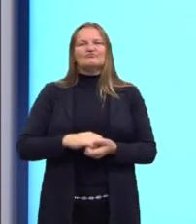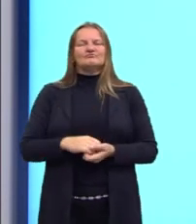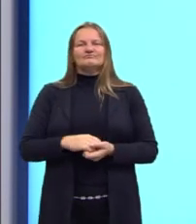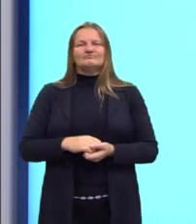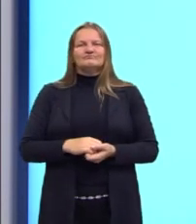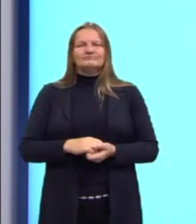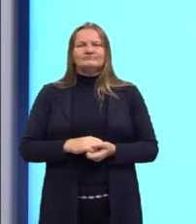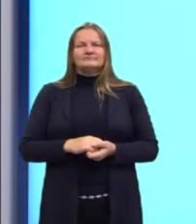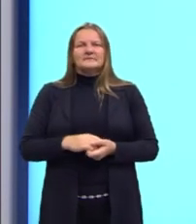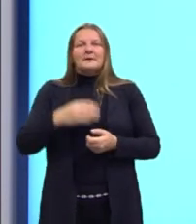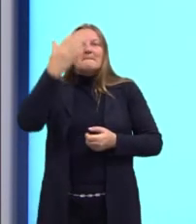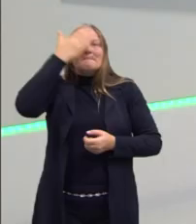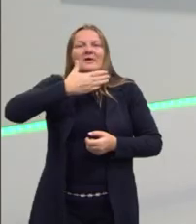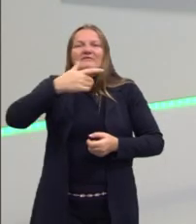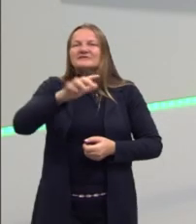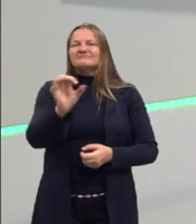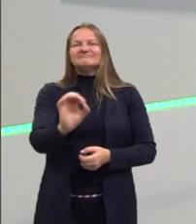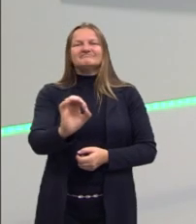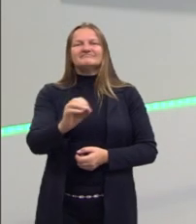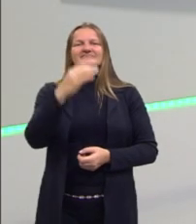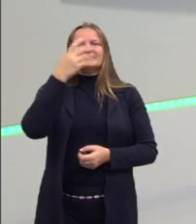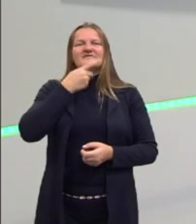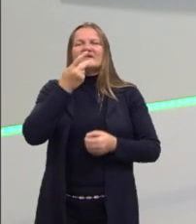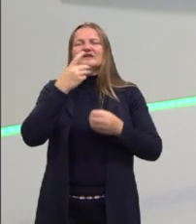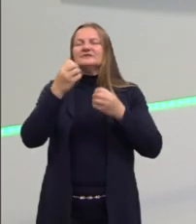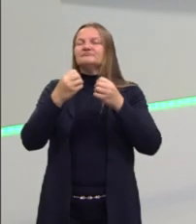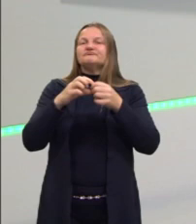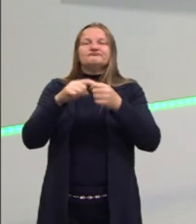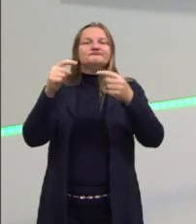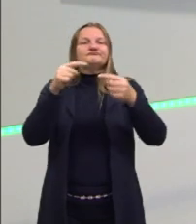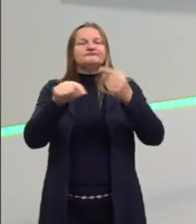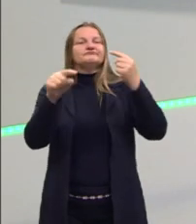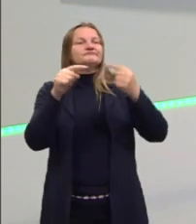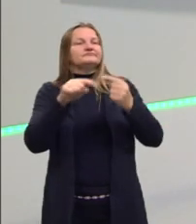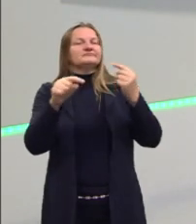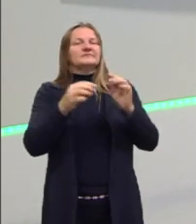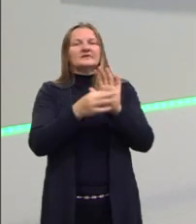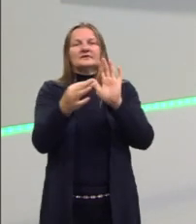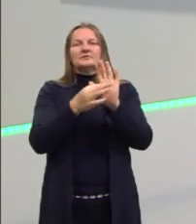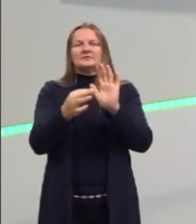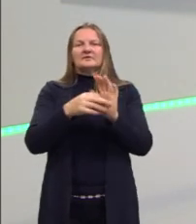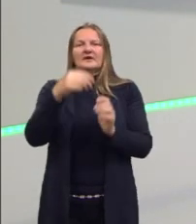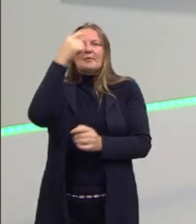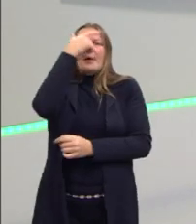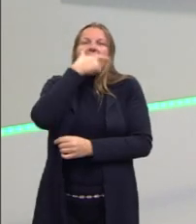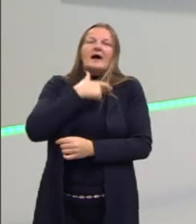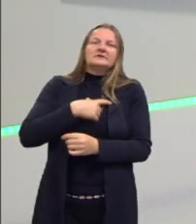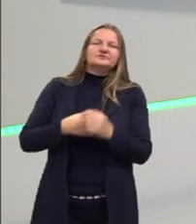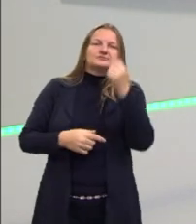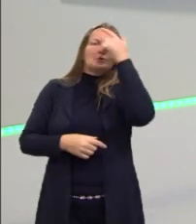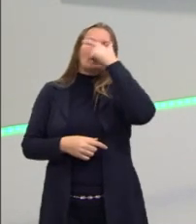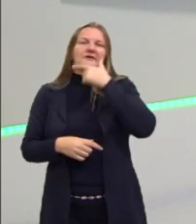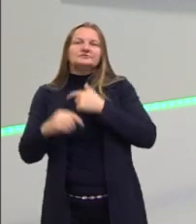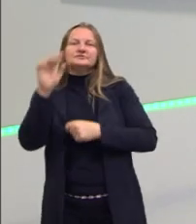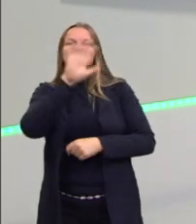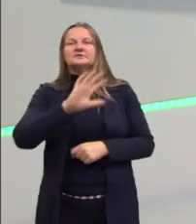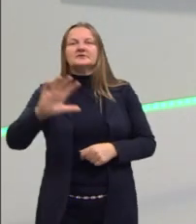ser comprovadas. Então, eu falo pelos ares. Eu argumento com informações que são bem genéricas.